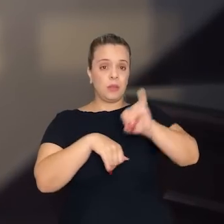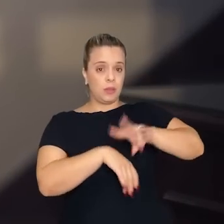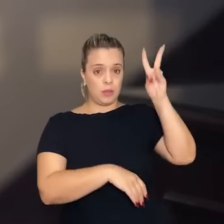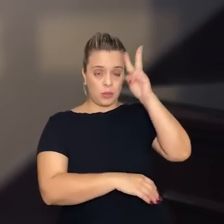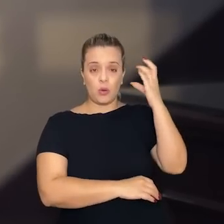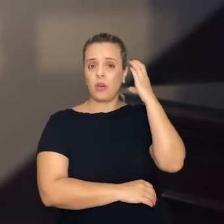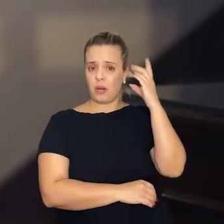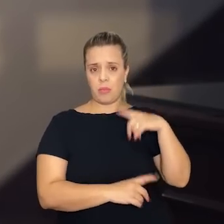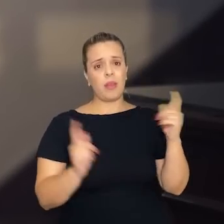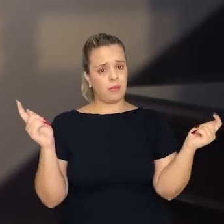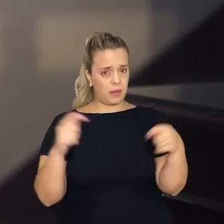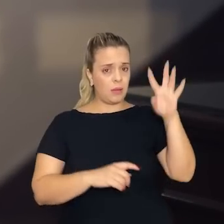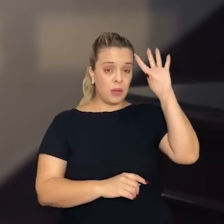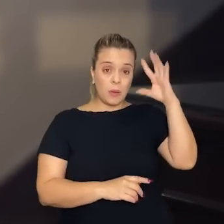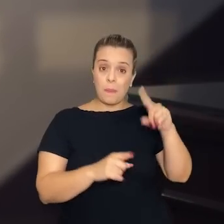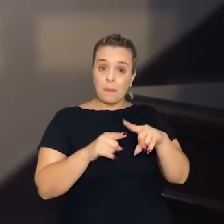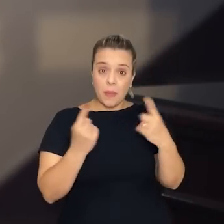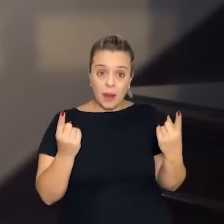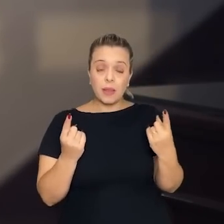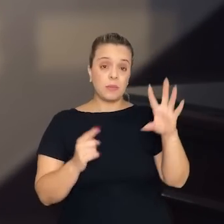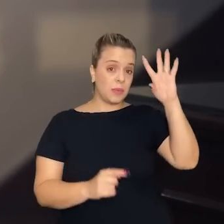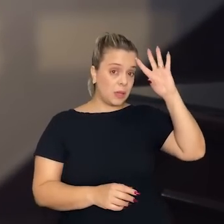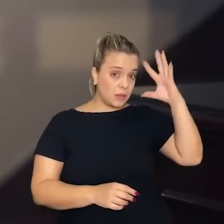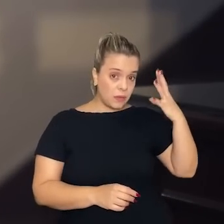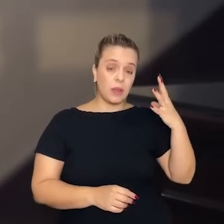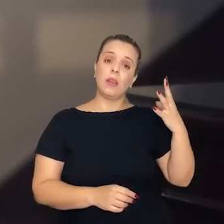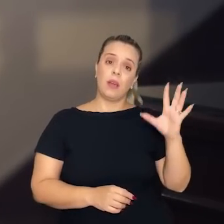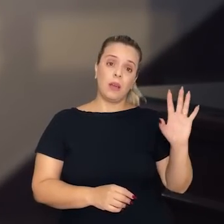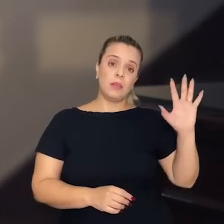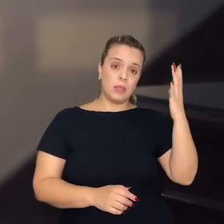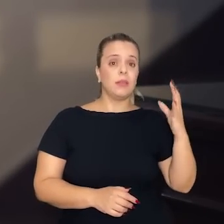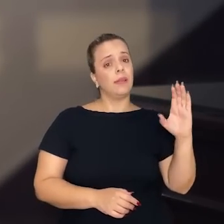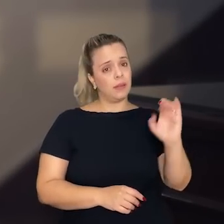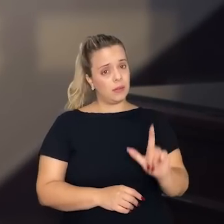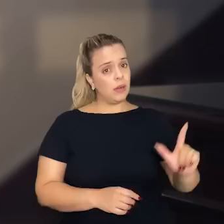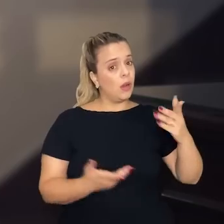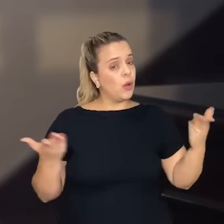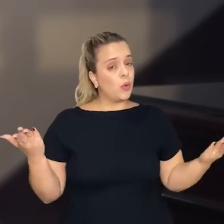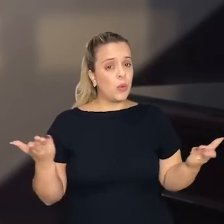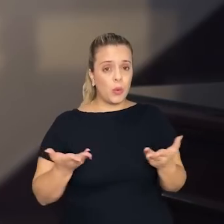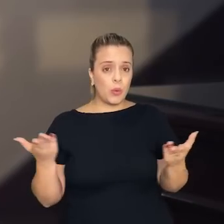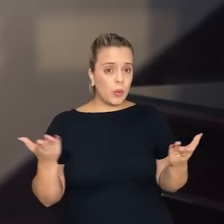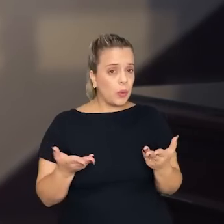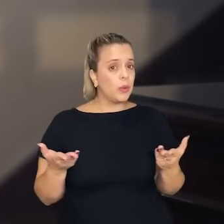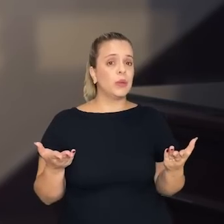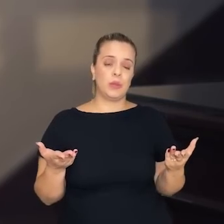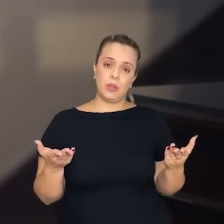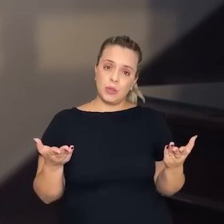solução, mas a solução passa, claro, que hoje por uma